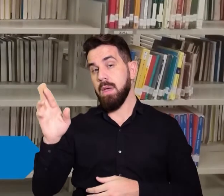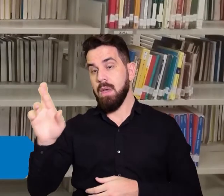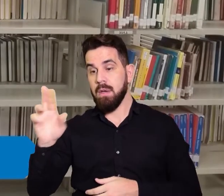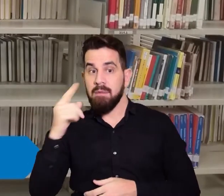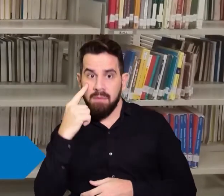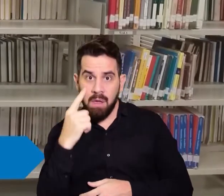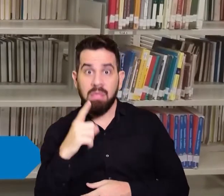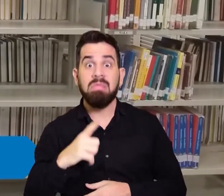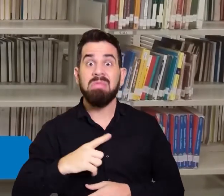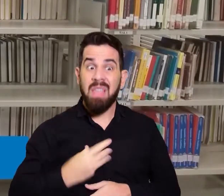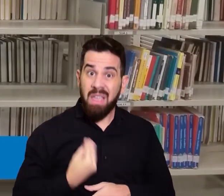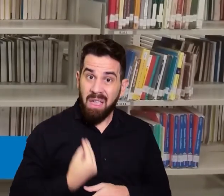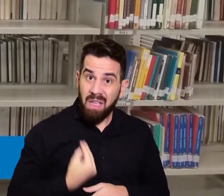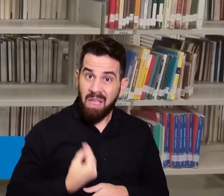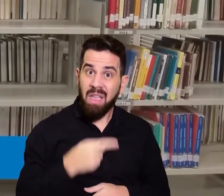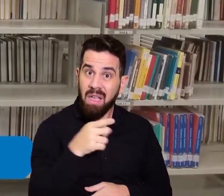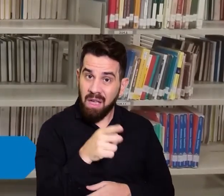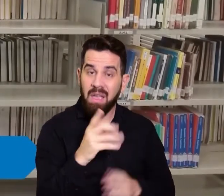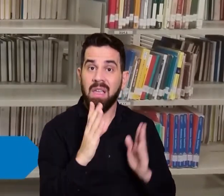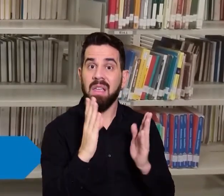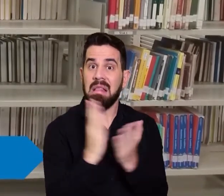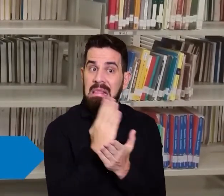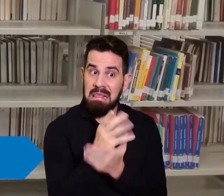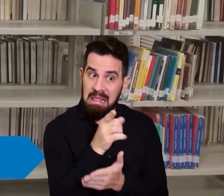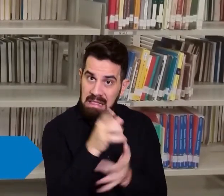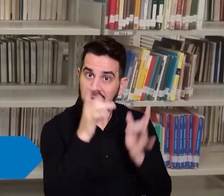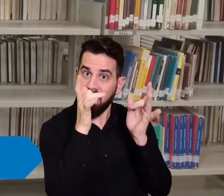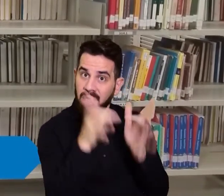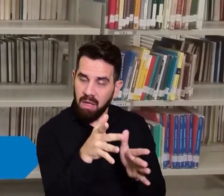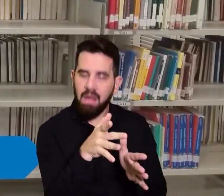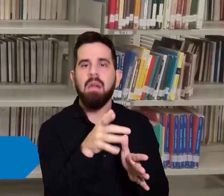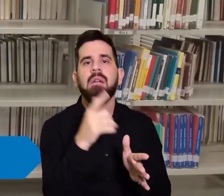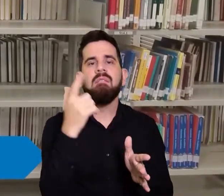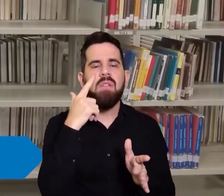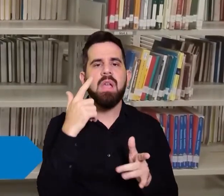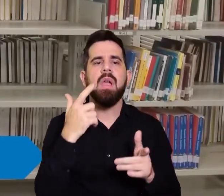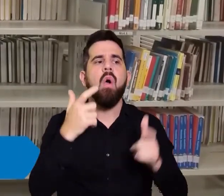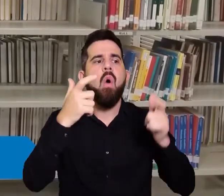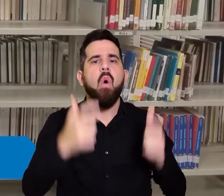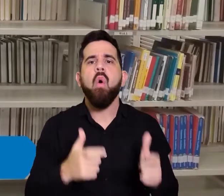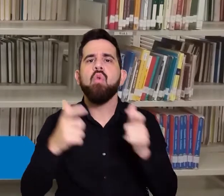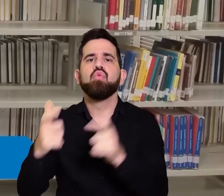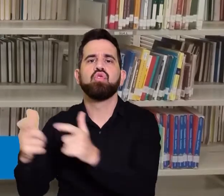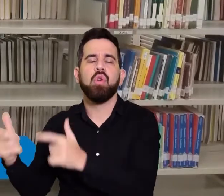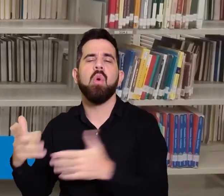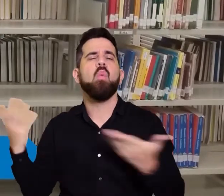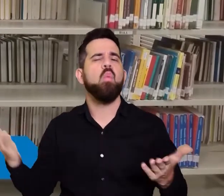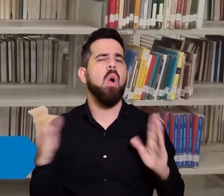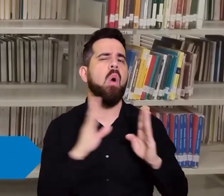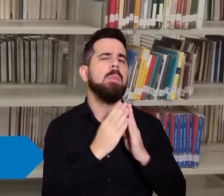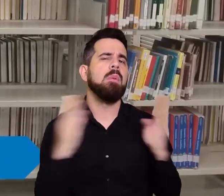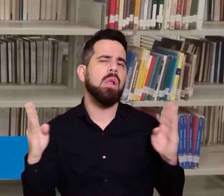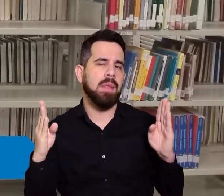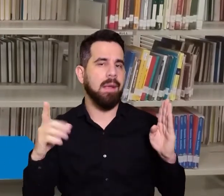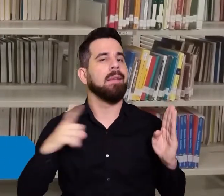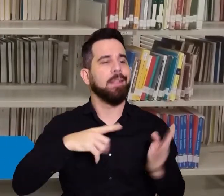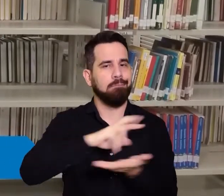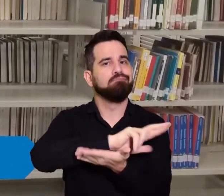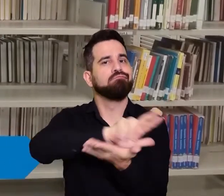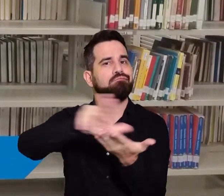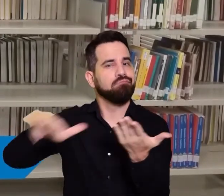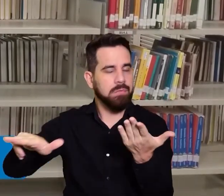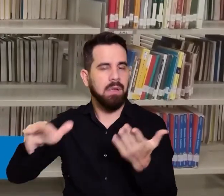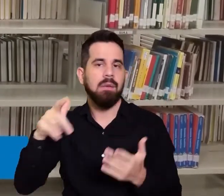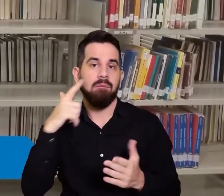material, observe em qual biblioteca ele se encontra. Envie o seu pedido para o e-mail da biblioteca desejada,